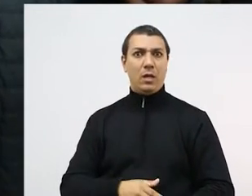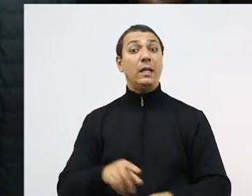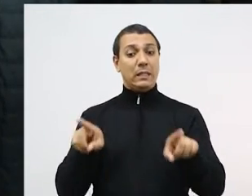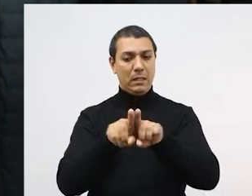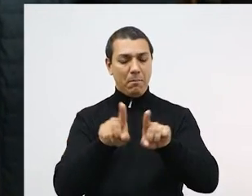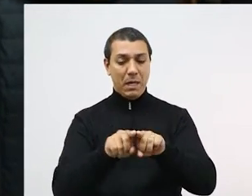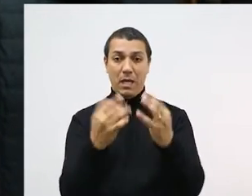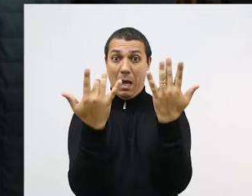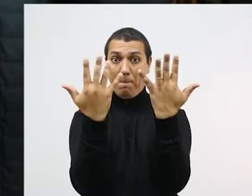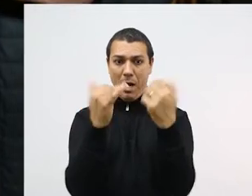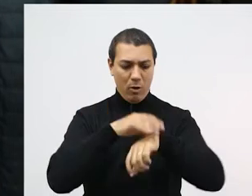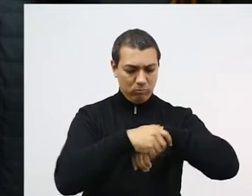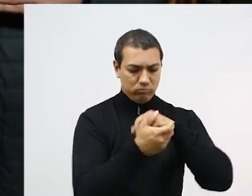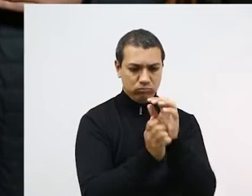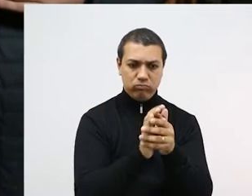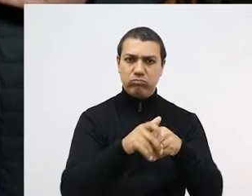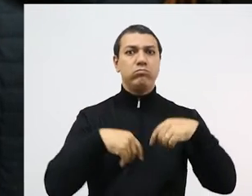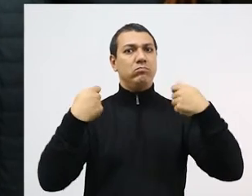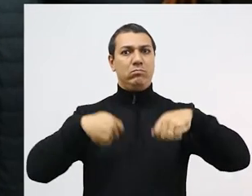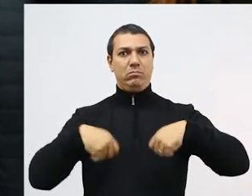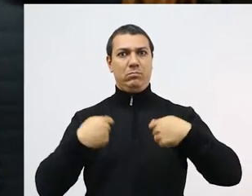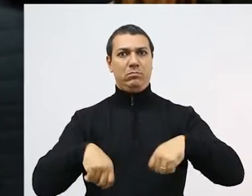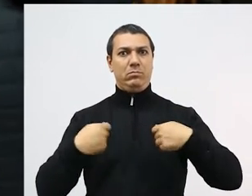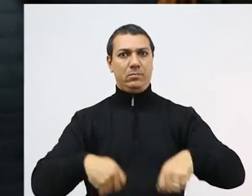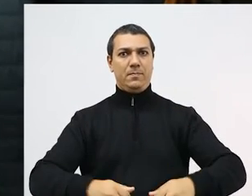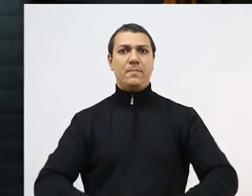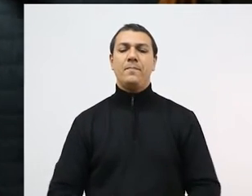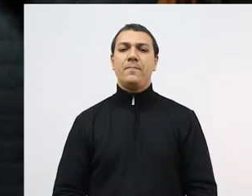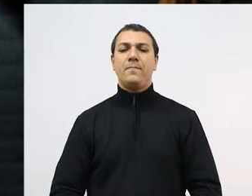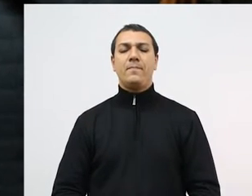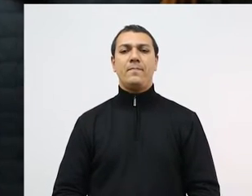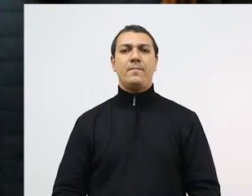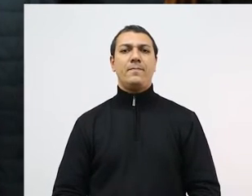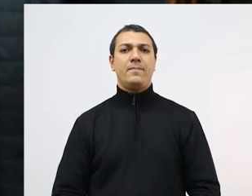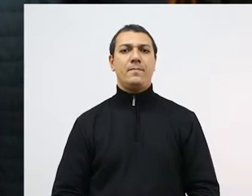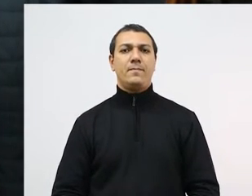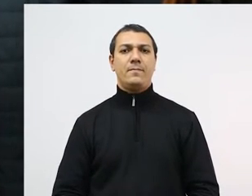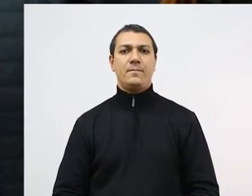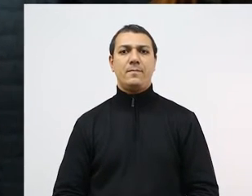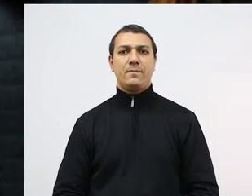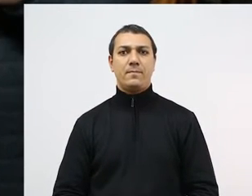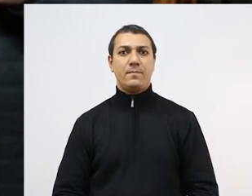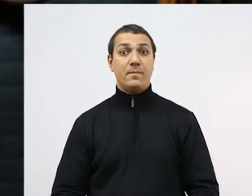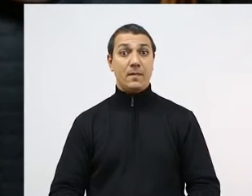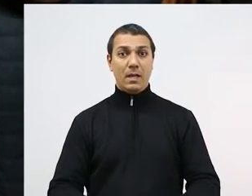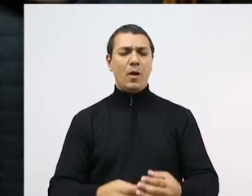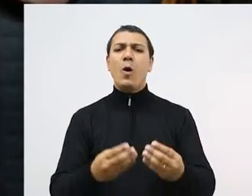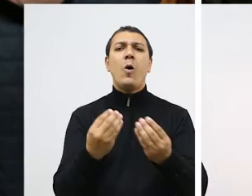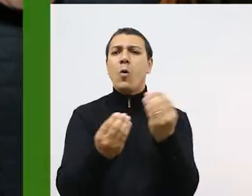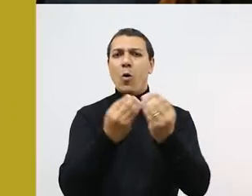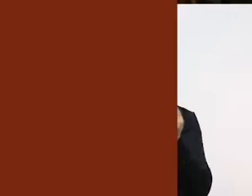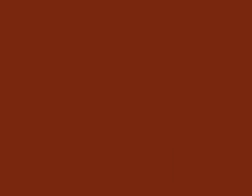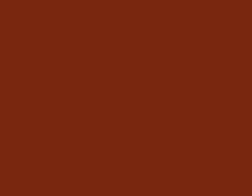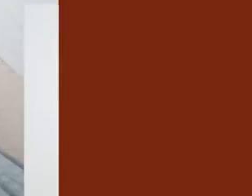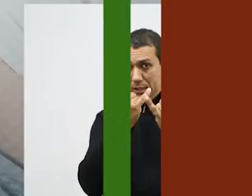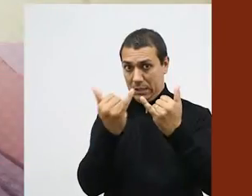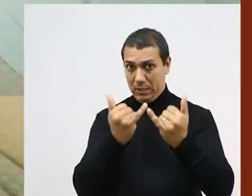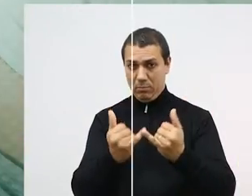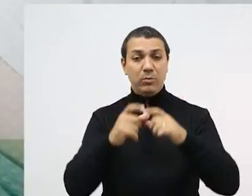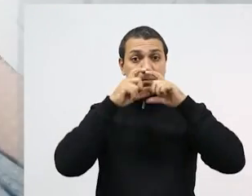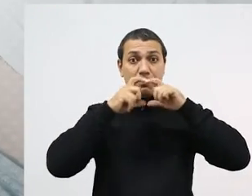utilizadas em adição às medidas de distanciamento social, de higienização das mãos.